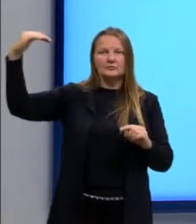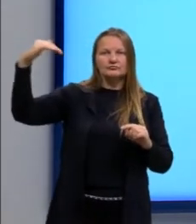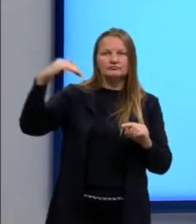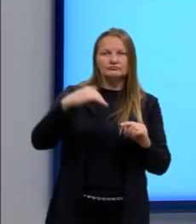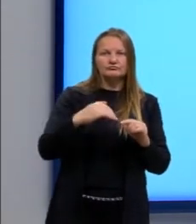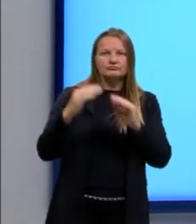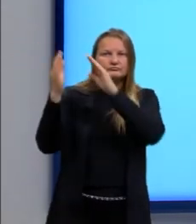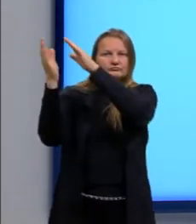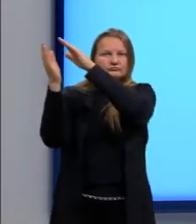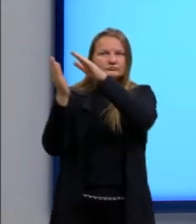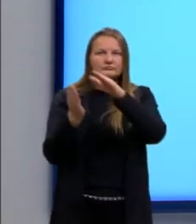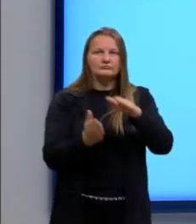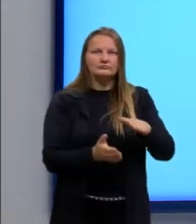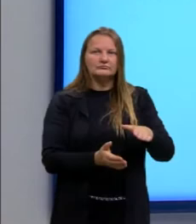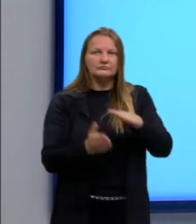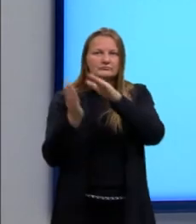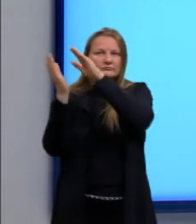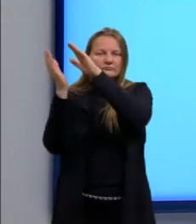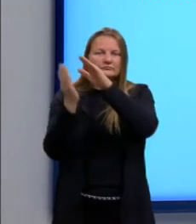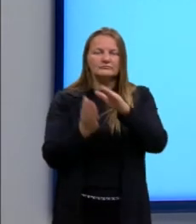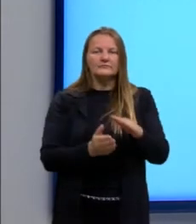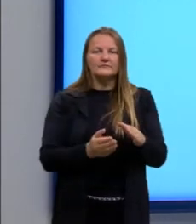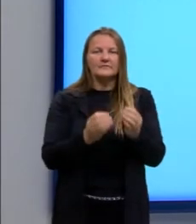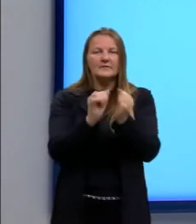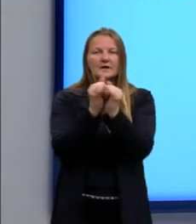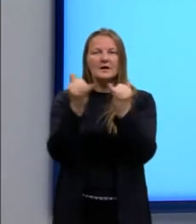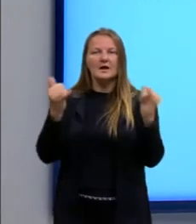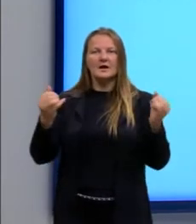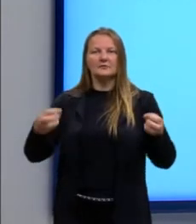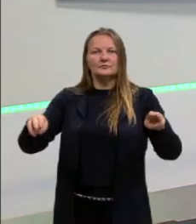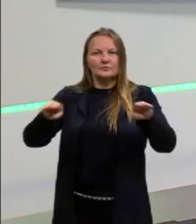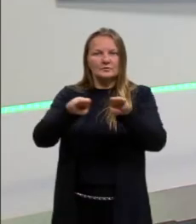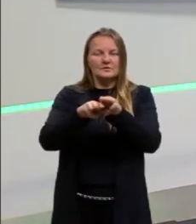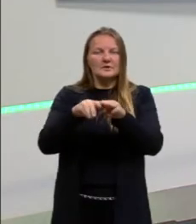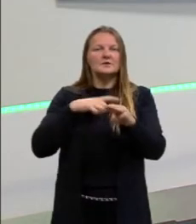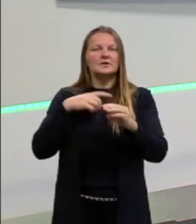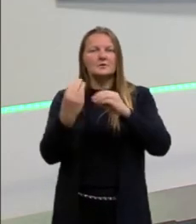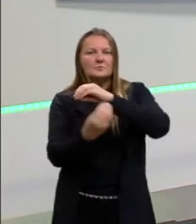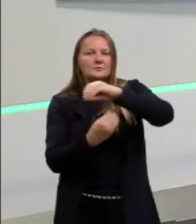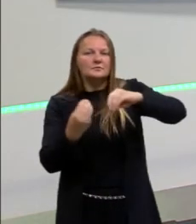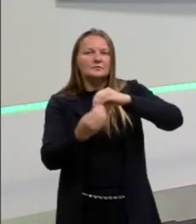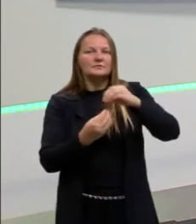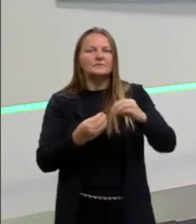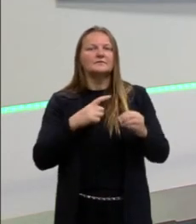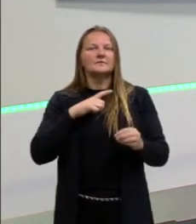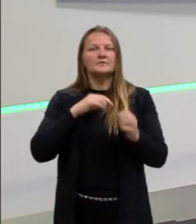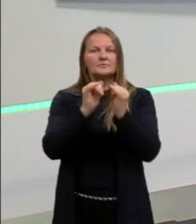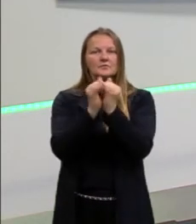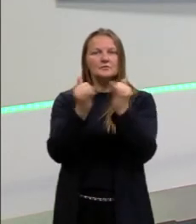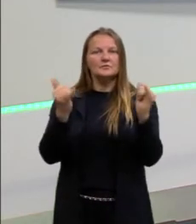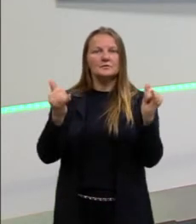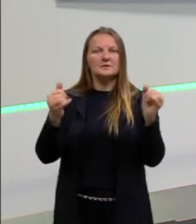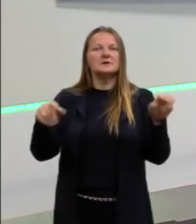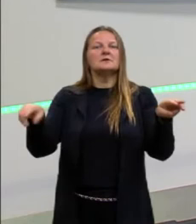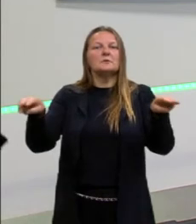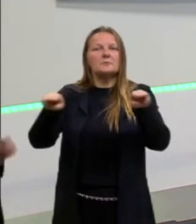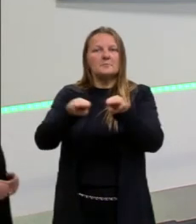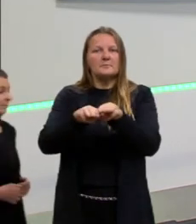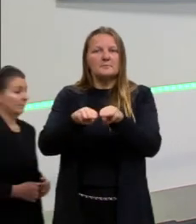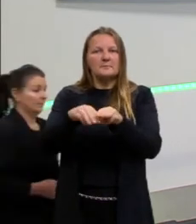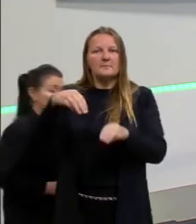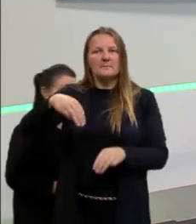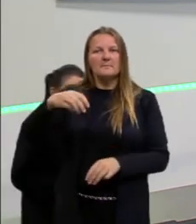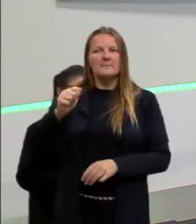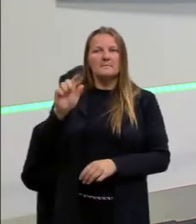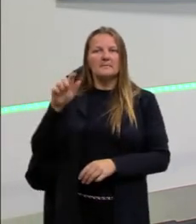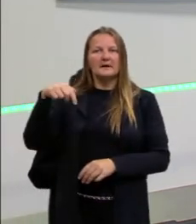Lembrem que ela é uma onda eletromagnética, que a gente vai ter componente da eletricidade, mas também a componente